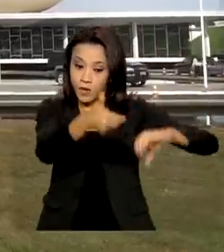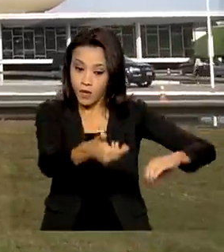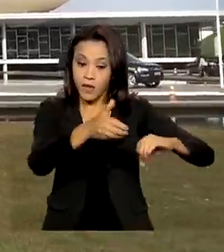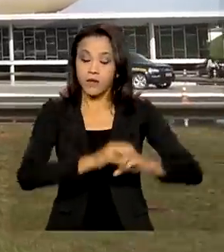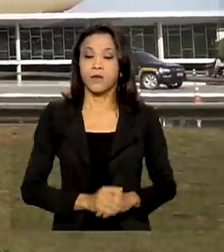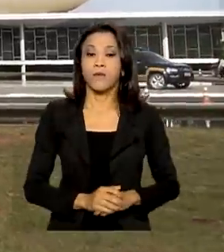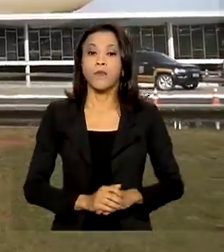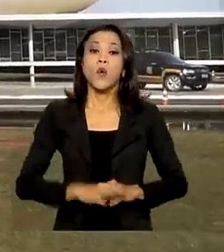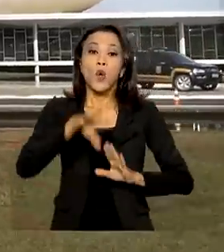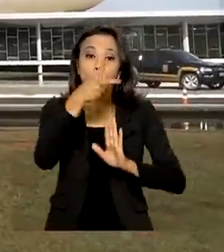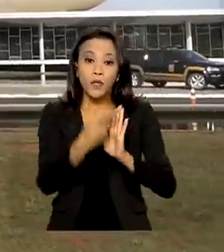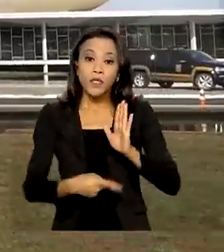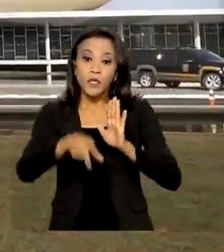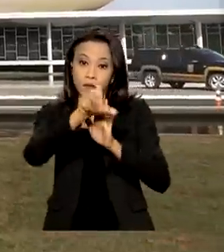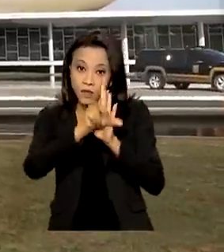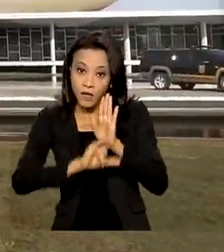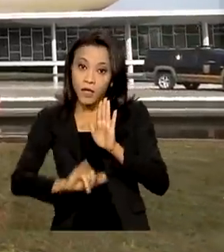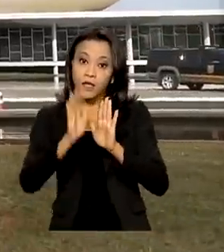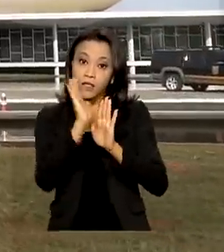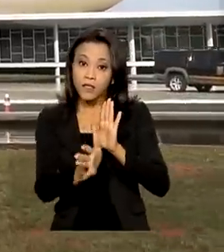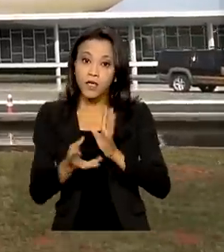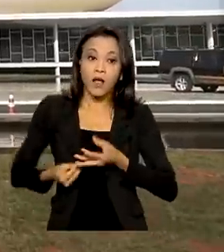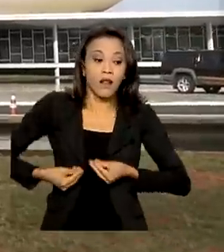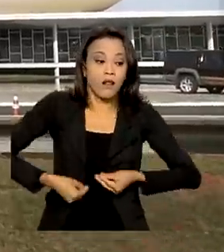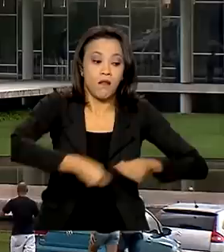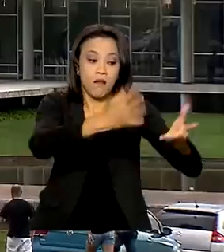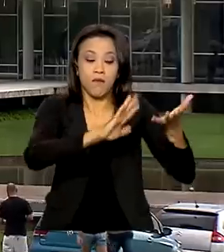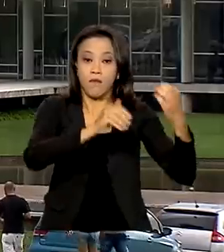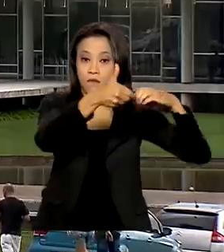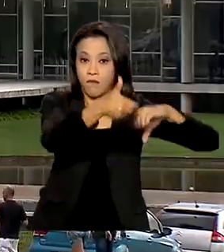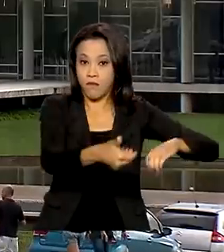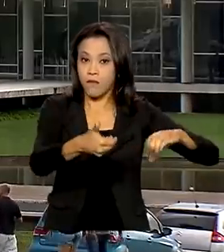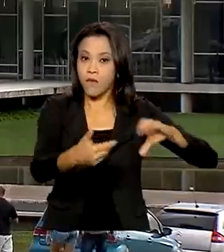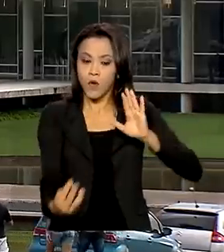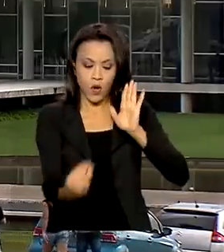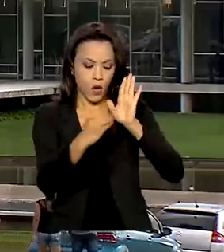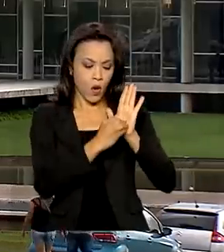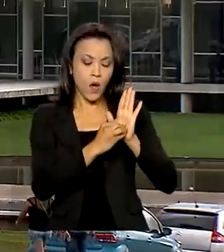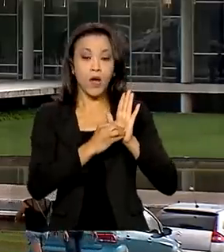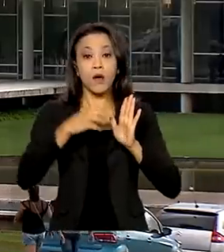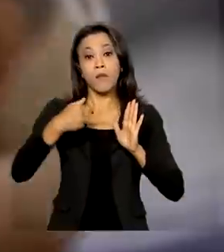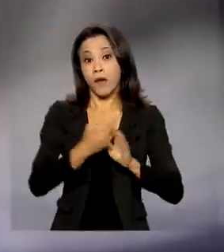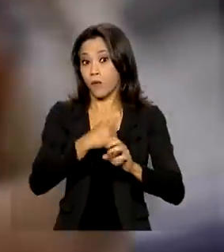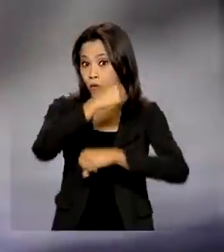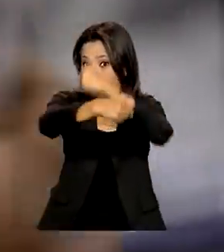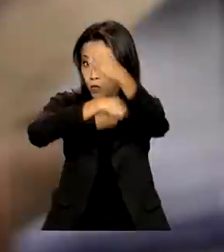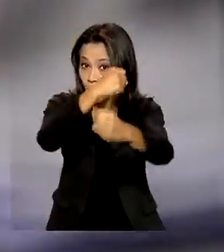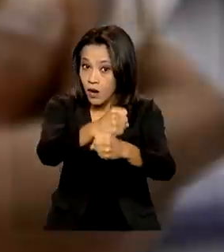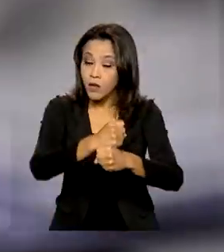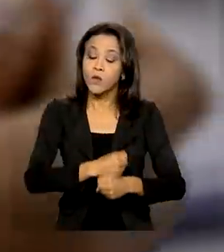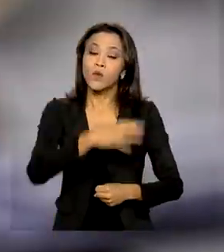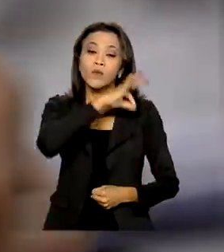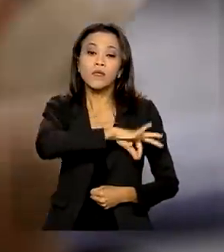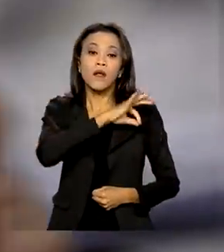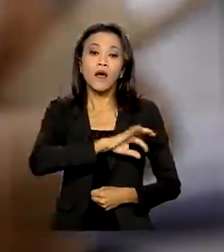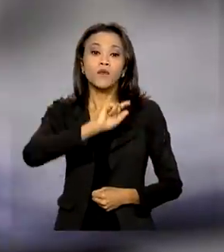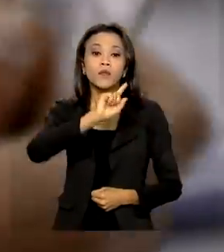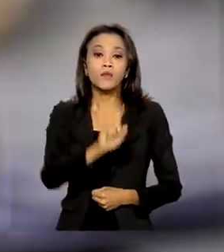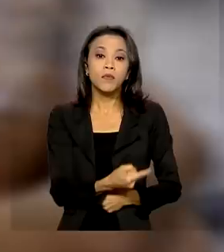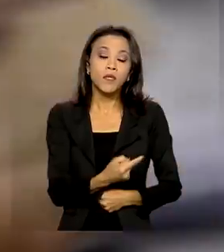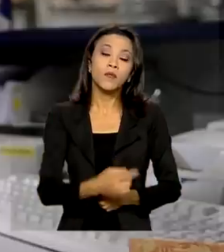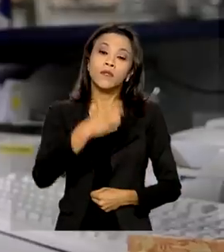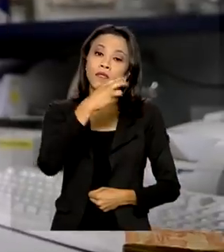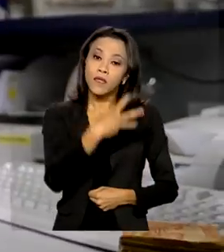de lei orçamentária anual encaminhado ao Congresso Nacional prevê para 2023 um salário mínimo de R$ 1